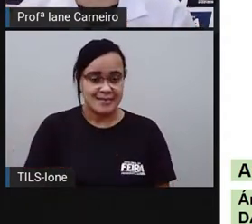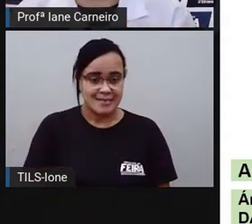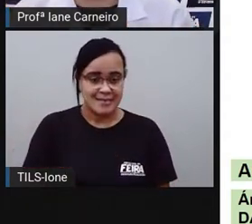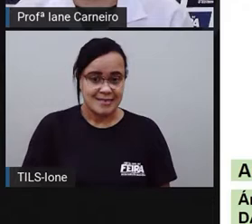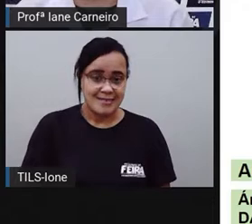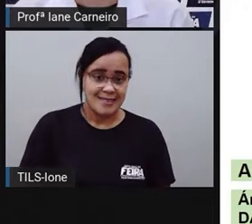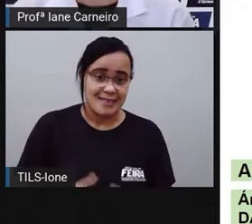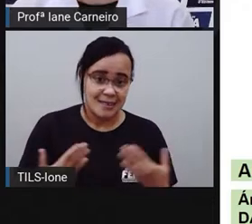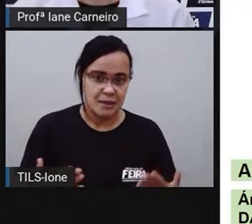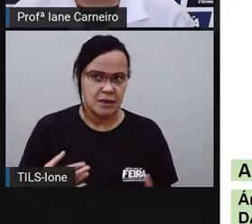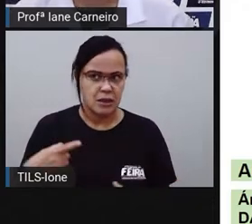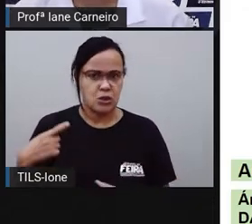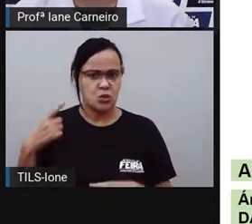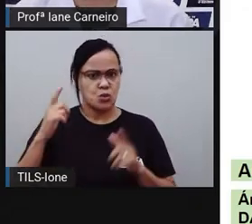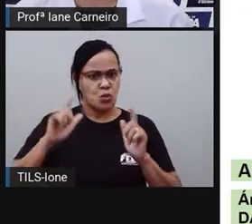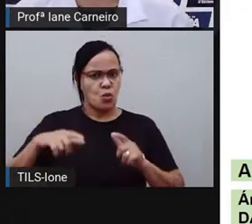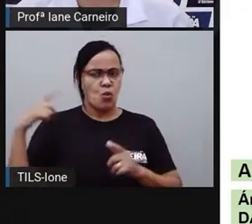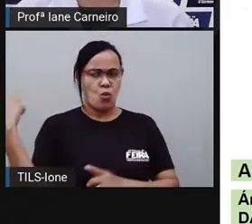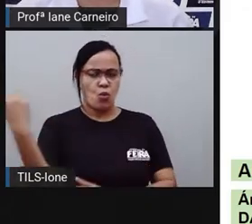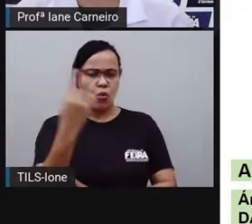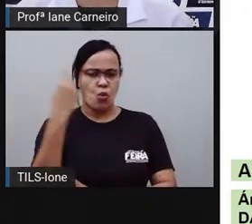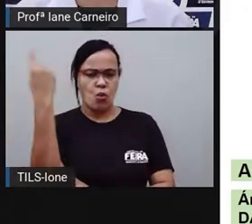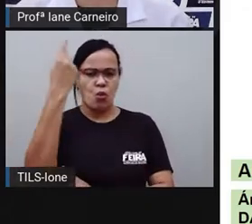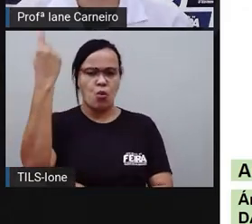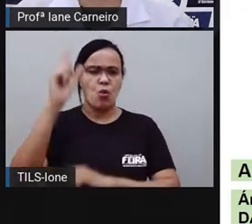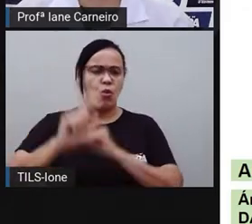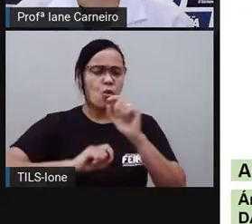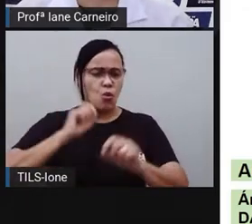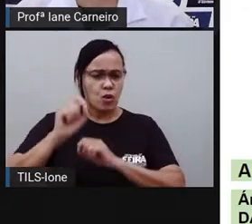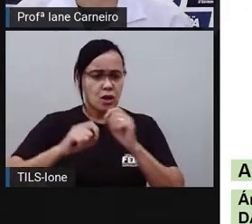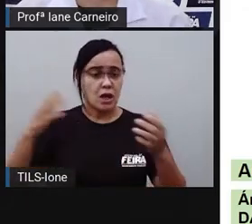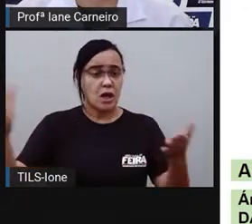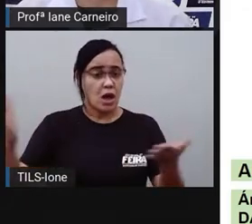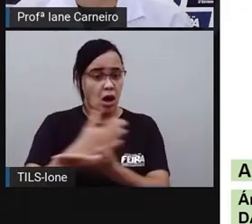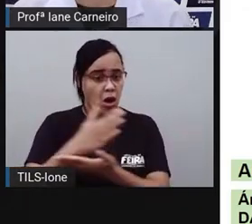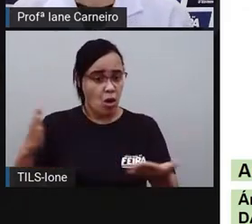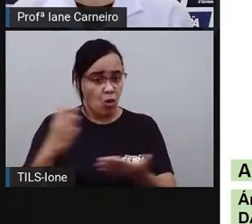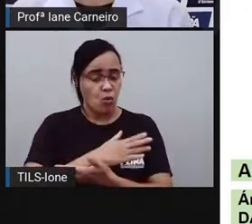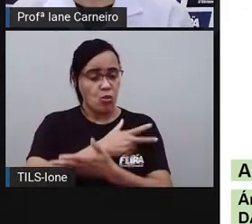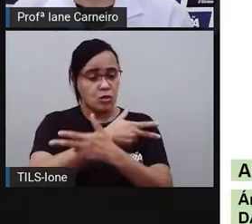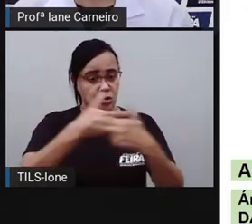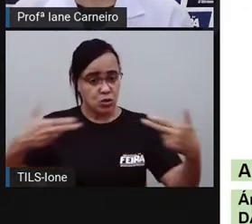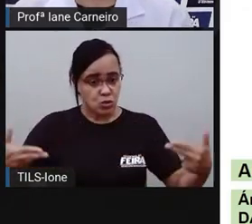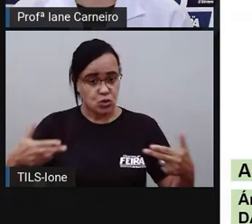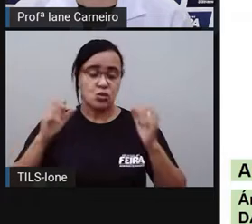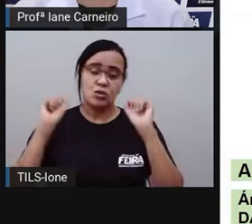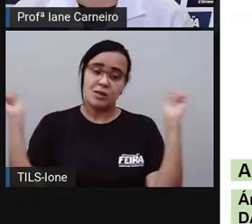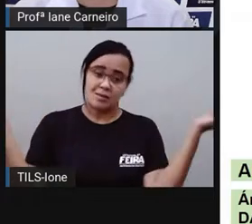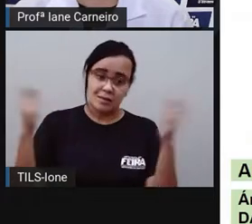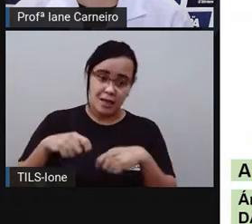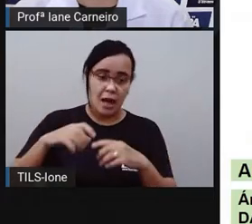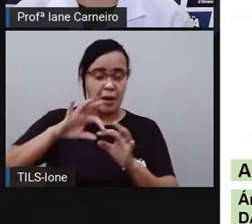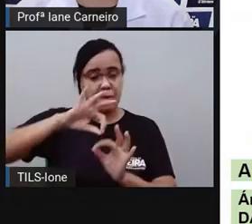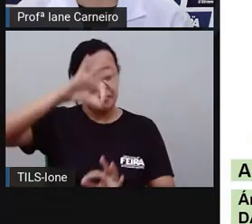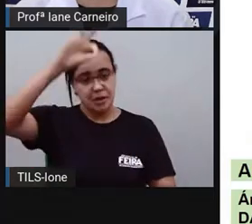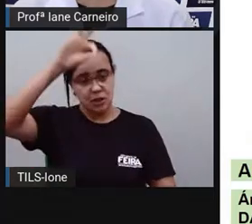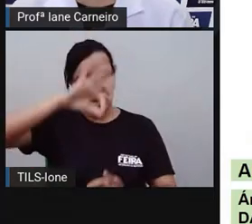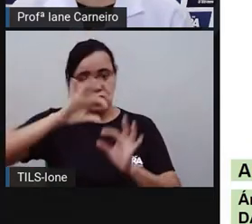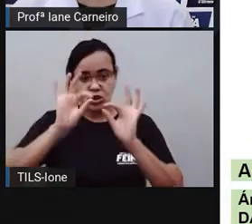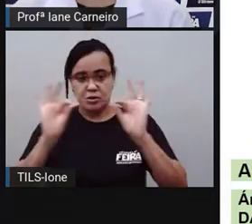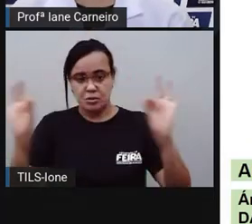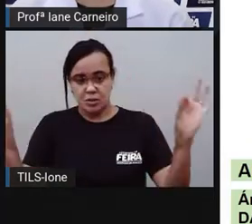aqui, nas alturas, também a gente tem alguns instrumentos que servem para medir, né? A gente